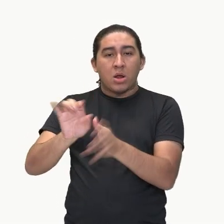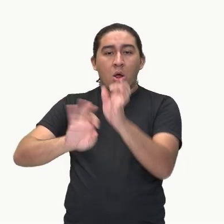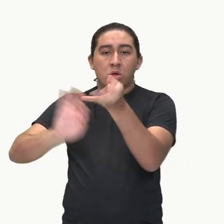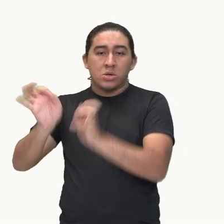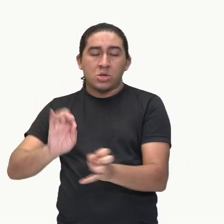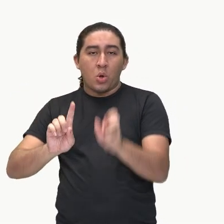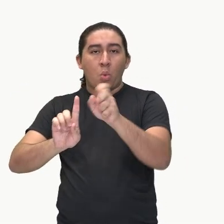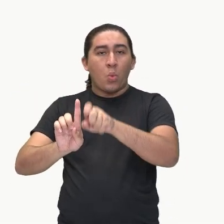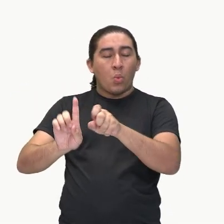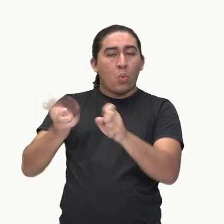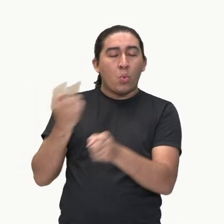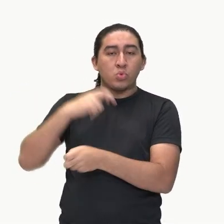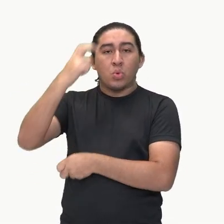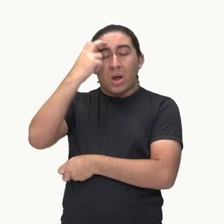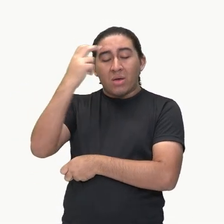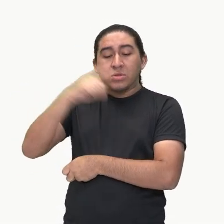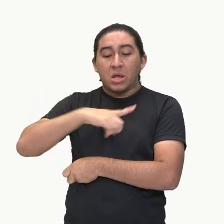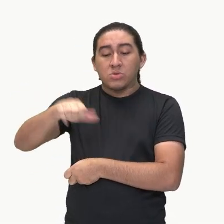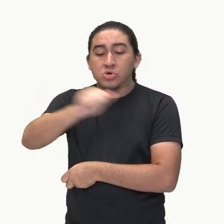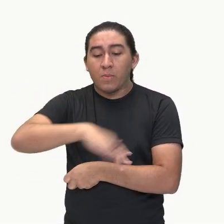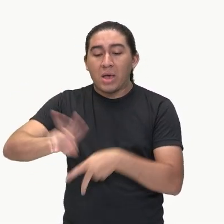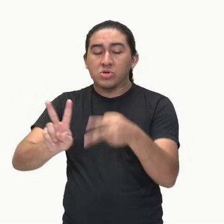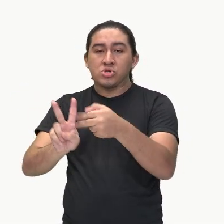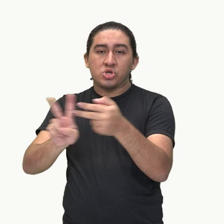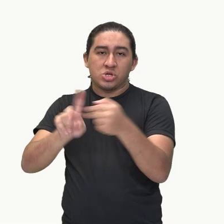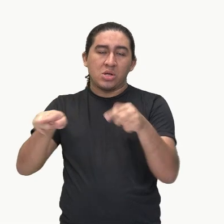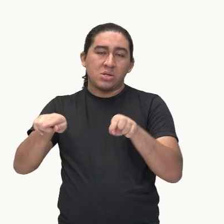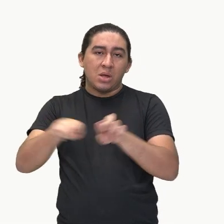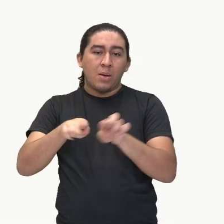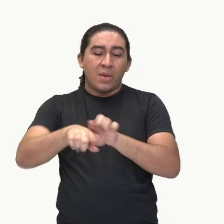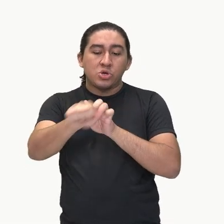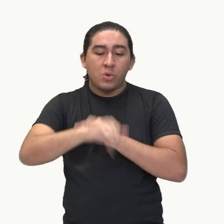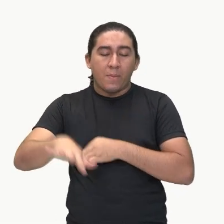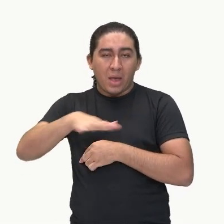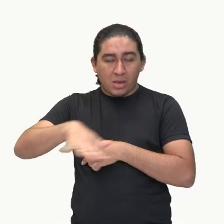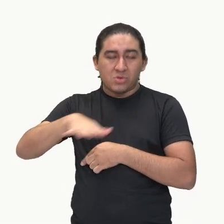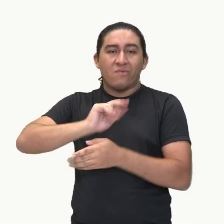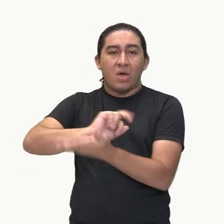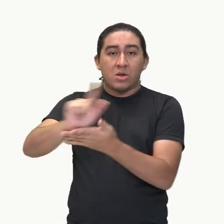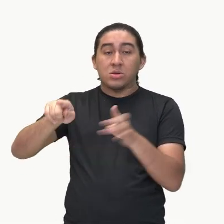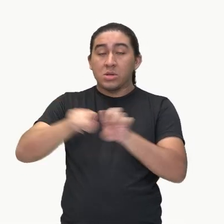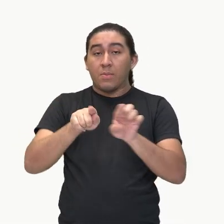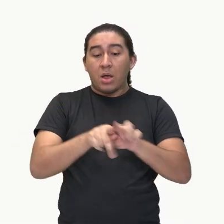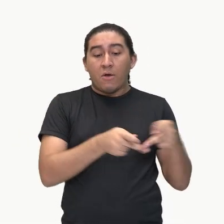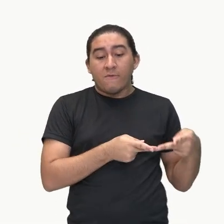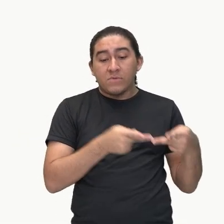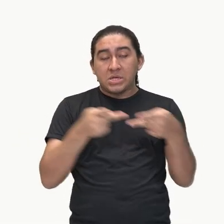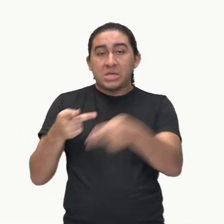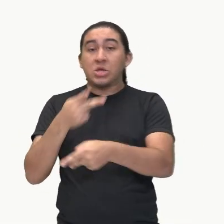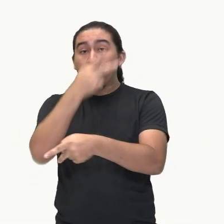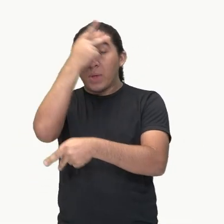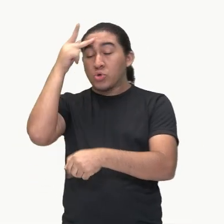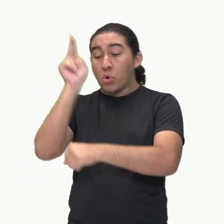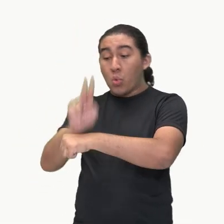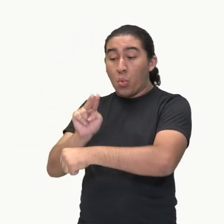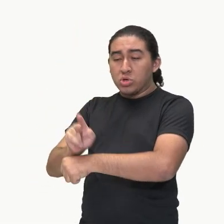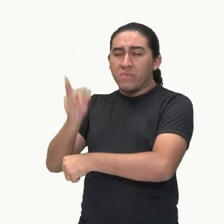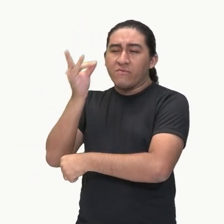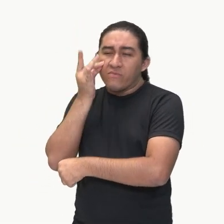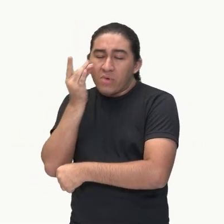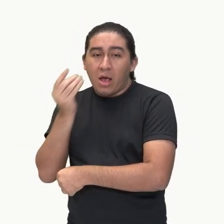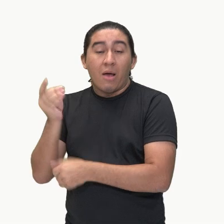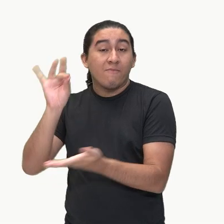terras indígenas e quilombolas e a visita periódica de agentes do governo que documentem as